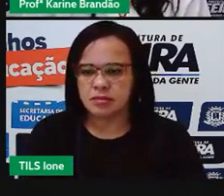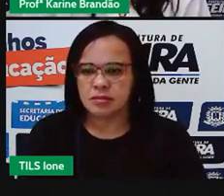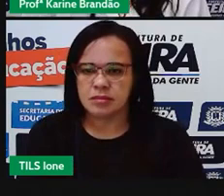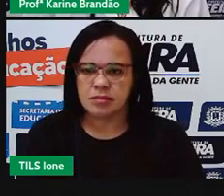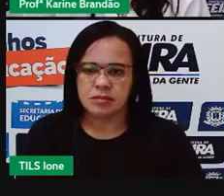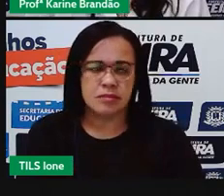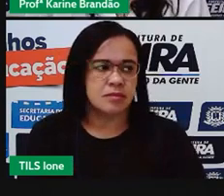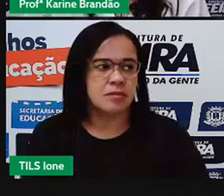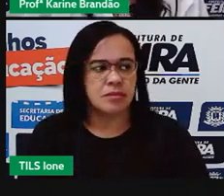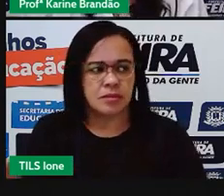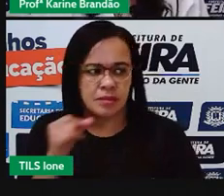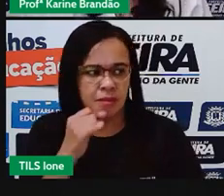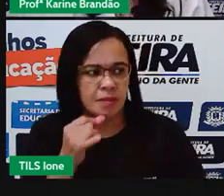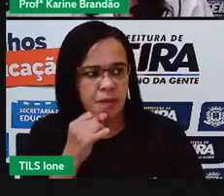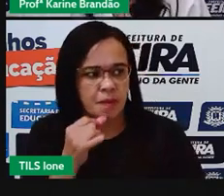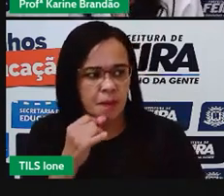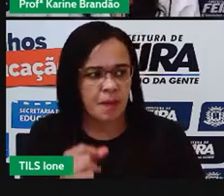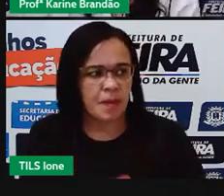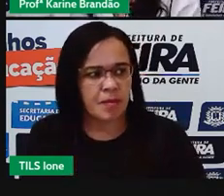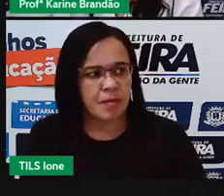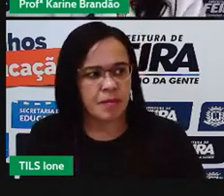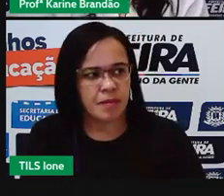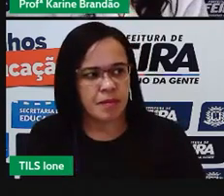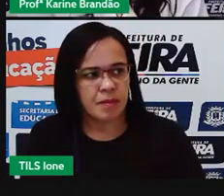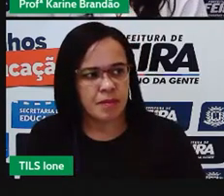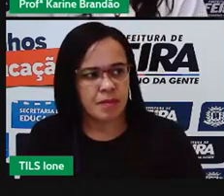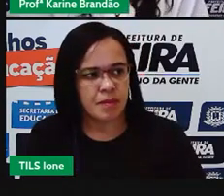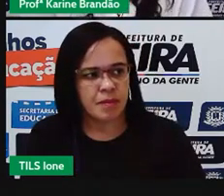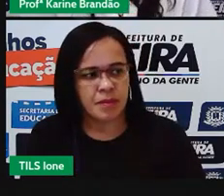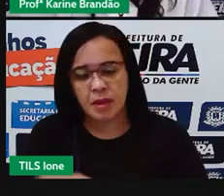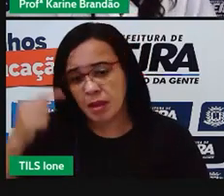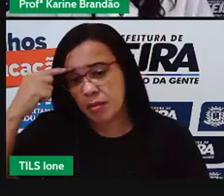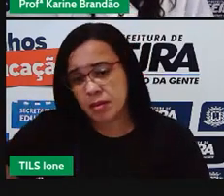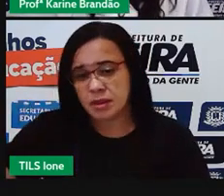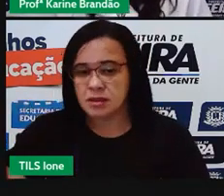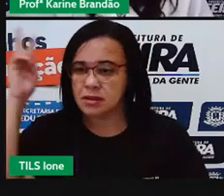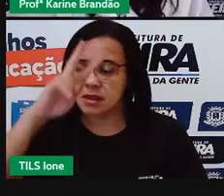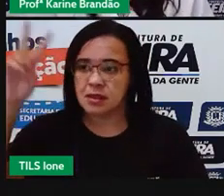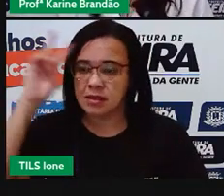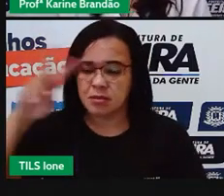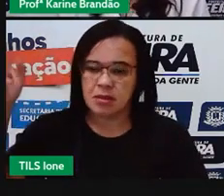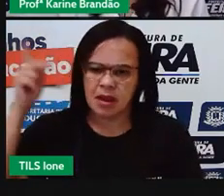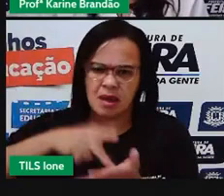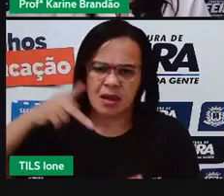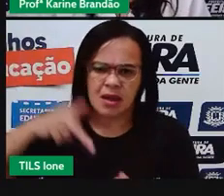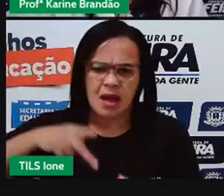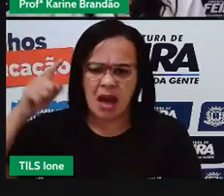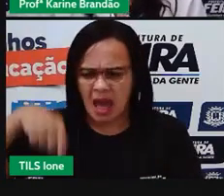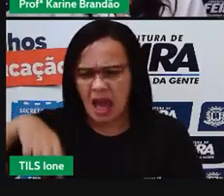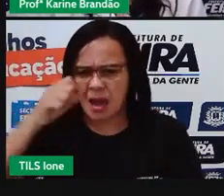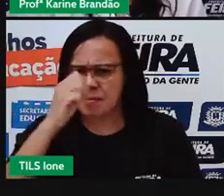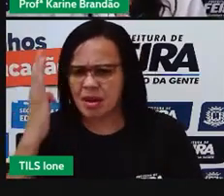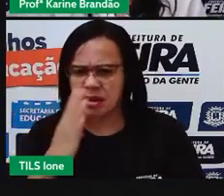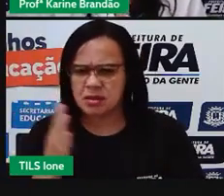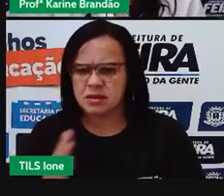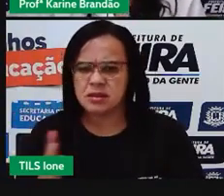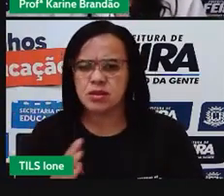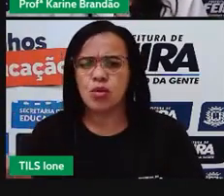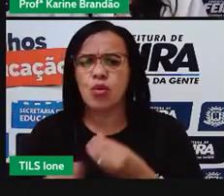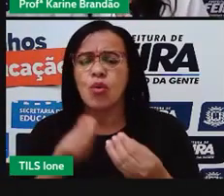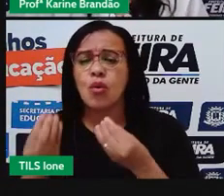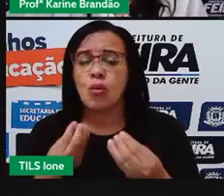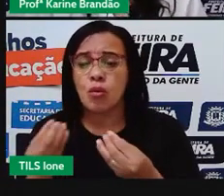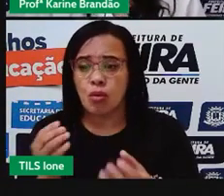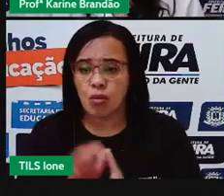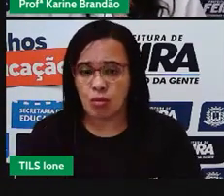para a gente pensar aqui na nossa realidade do Brasil, água doce e o CONAMA, o que é o CONAMA?